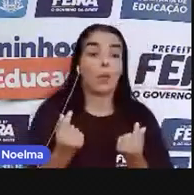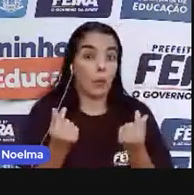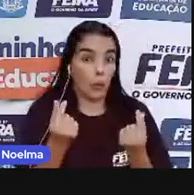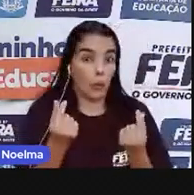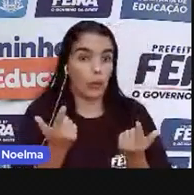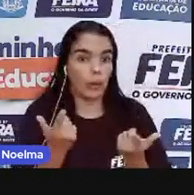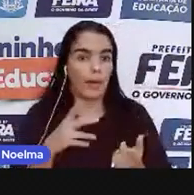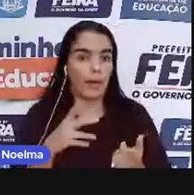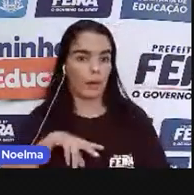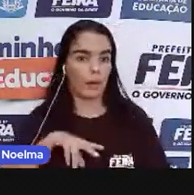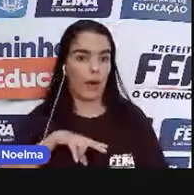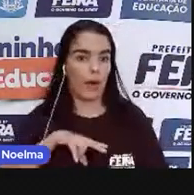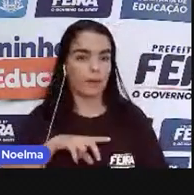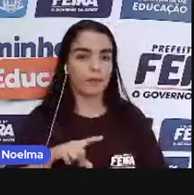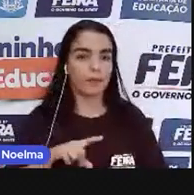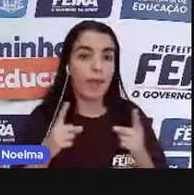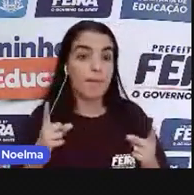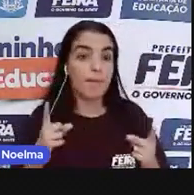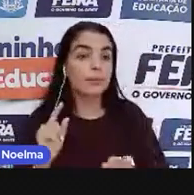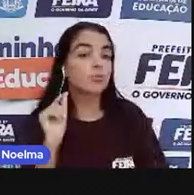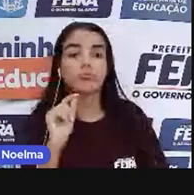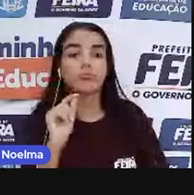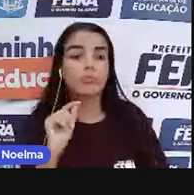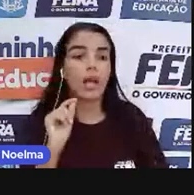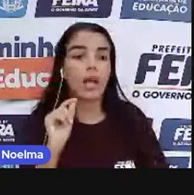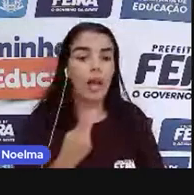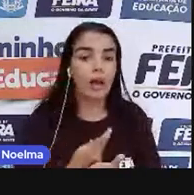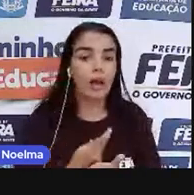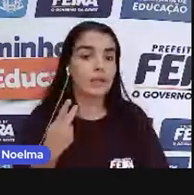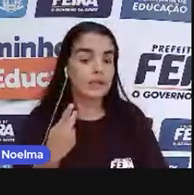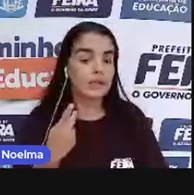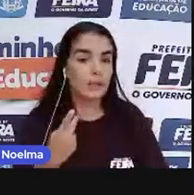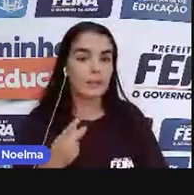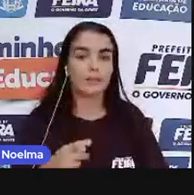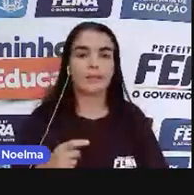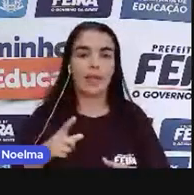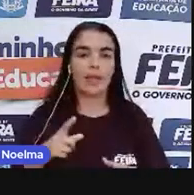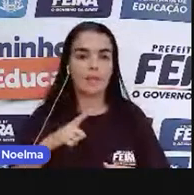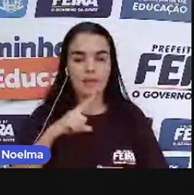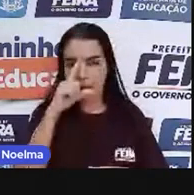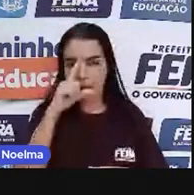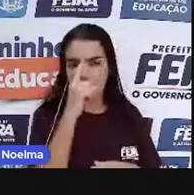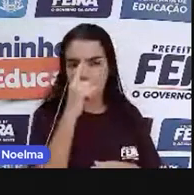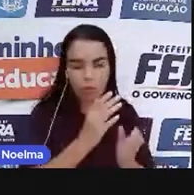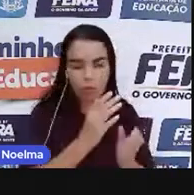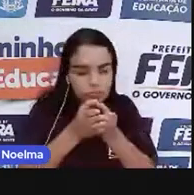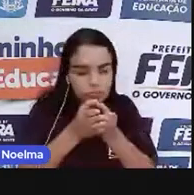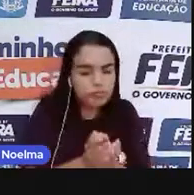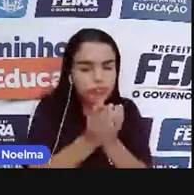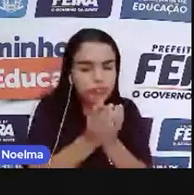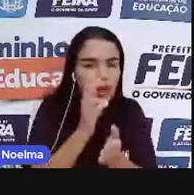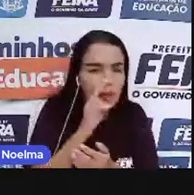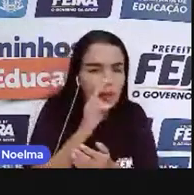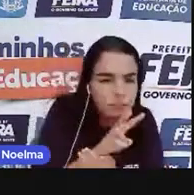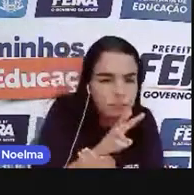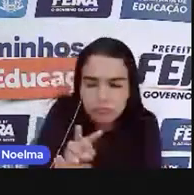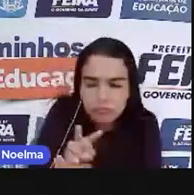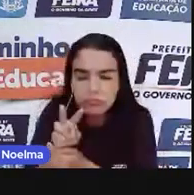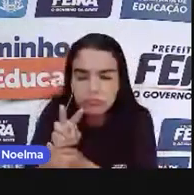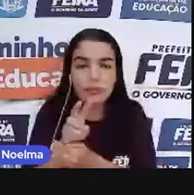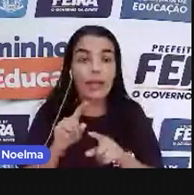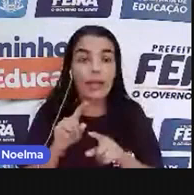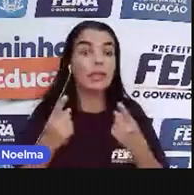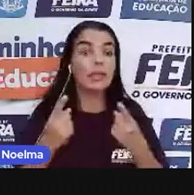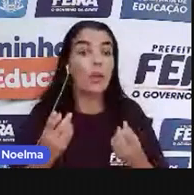Portugal. E aí ele enviou algumas expedições para fazer esse reconhecimento. A colonização no